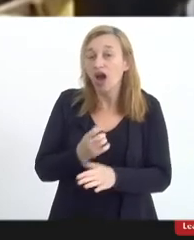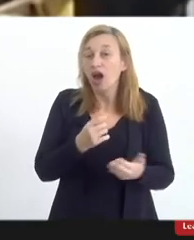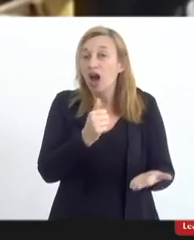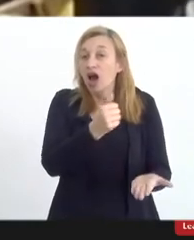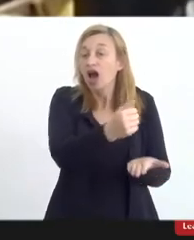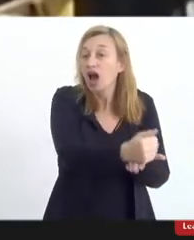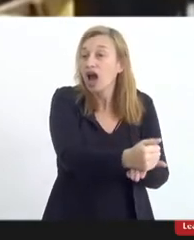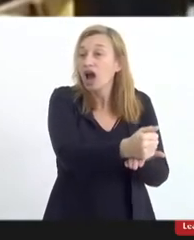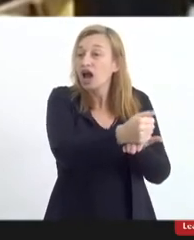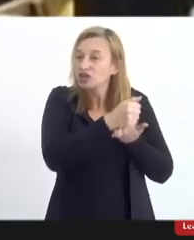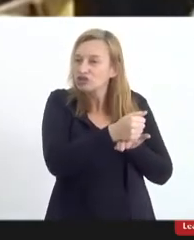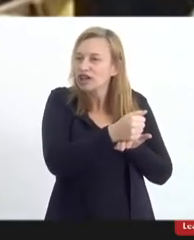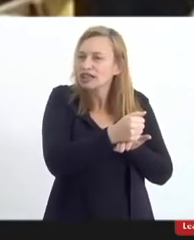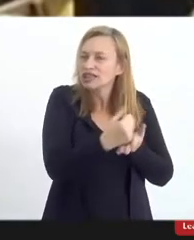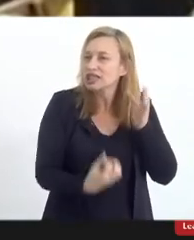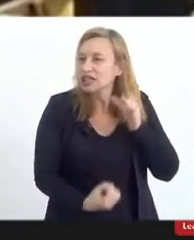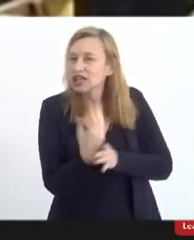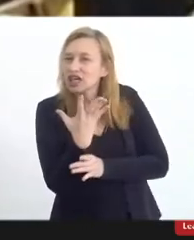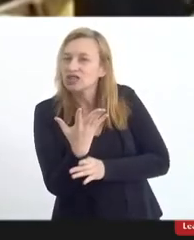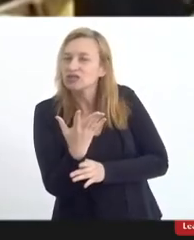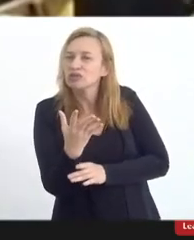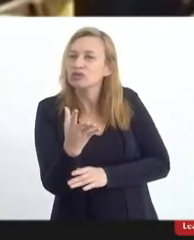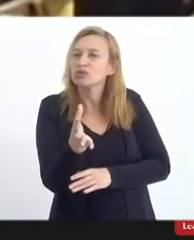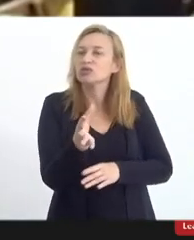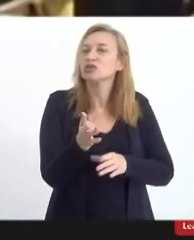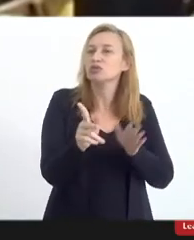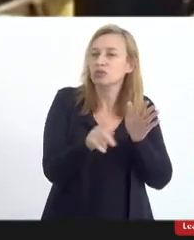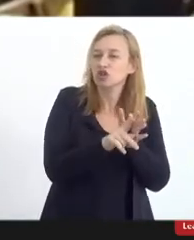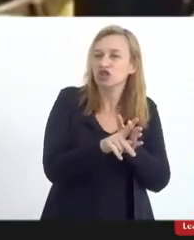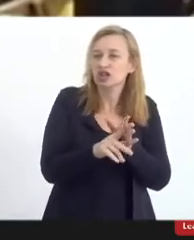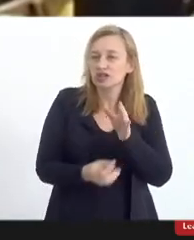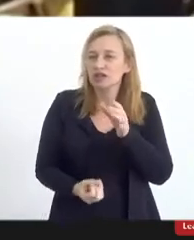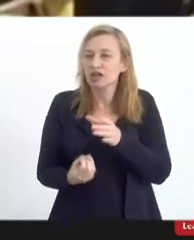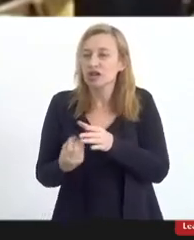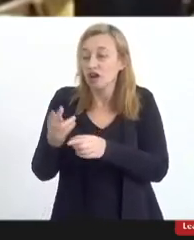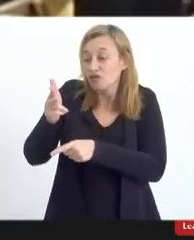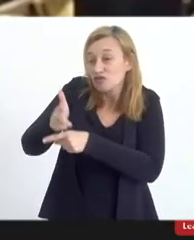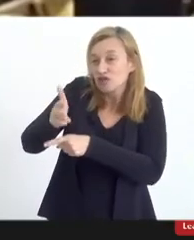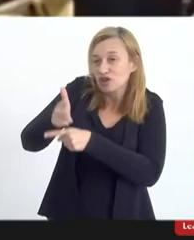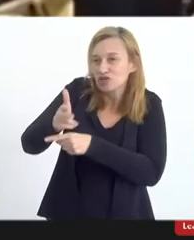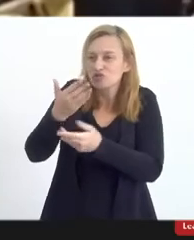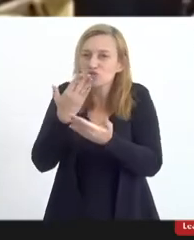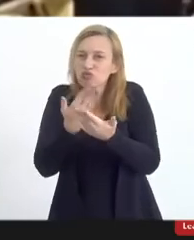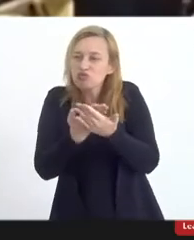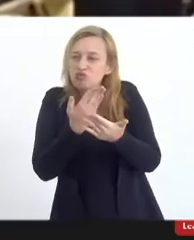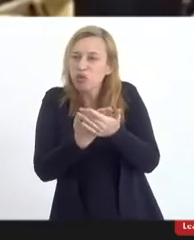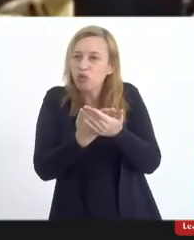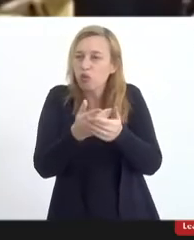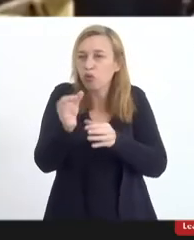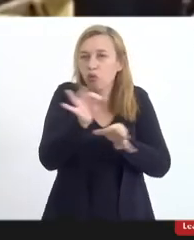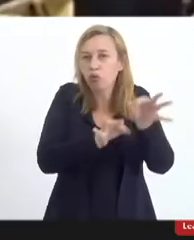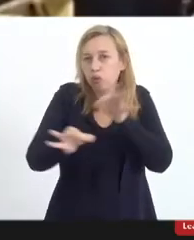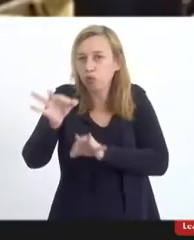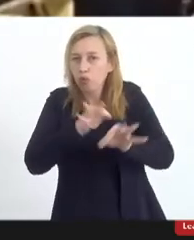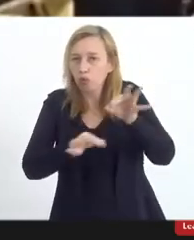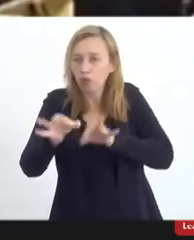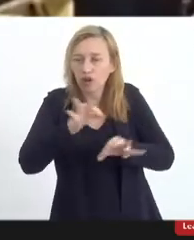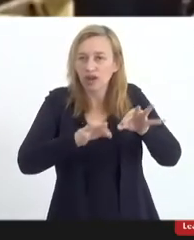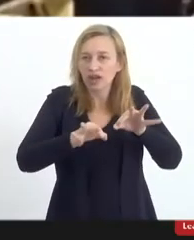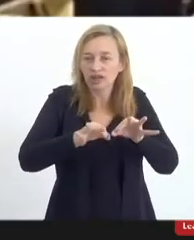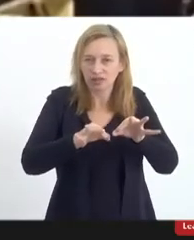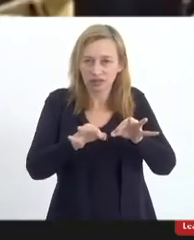criando esse projeto, eles fizeram vídeos, vídeo-aulas que vão ser trabalhados nesse projeto.